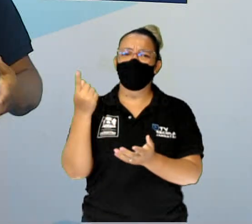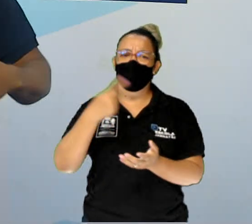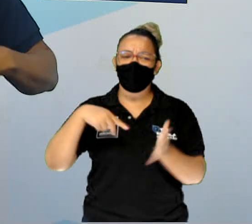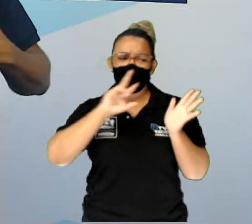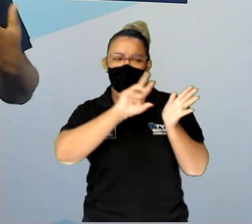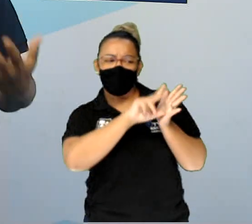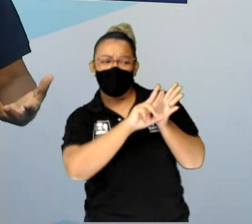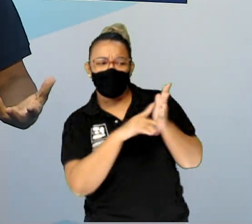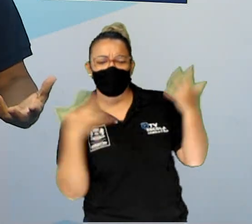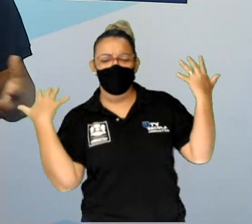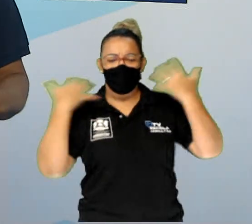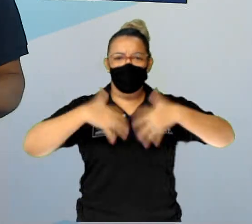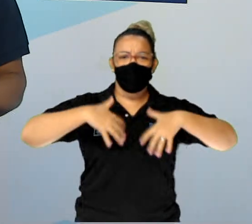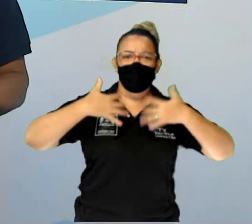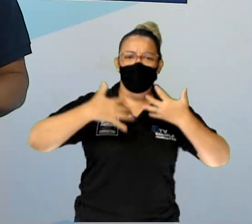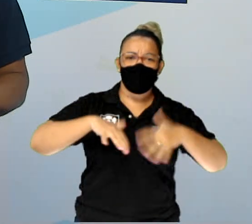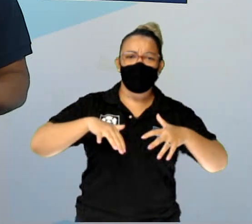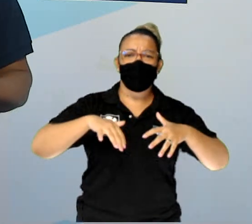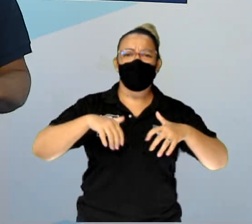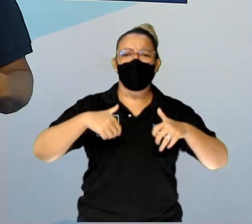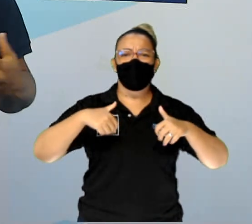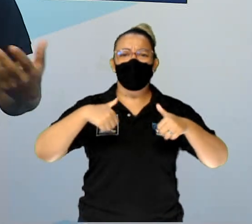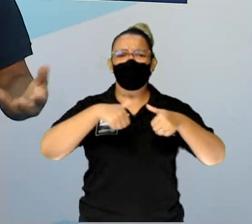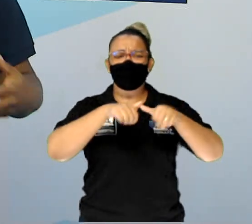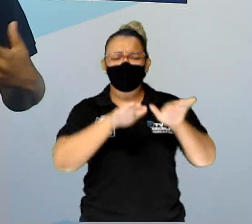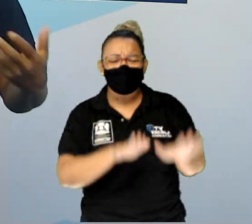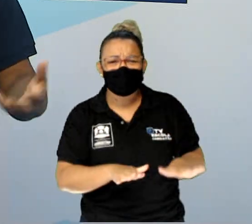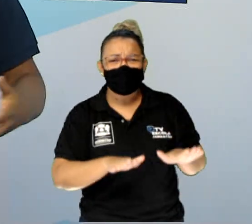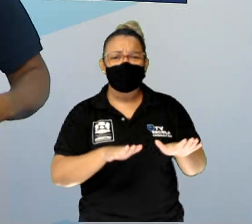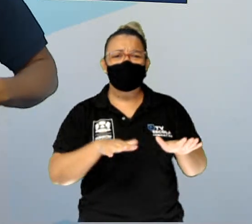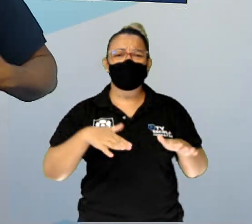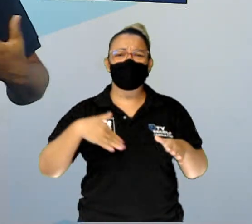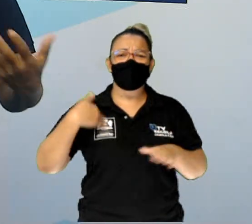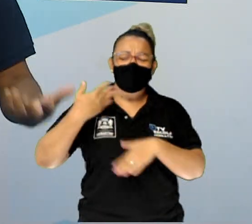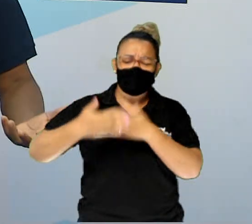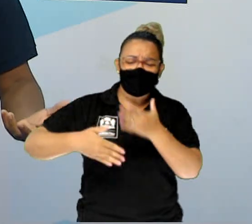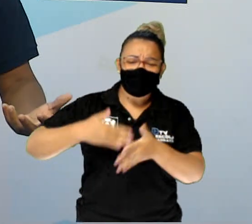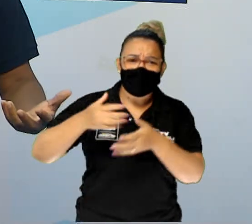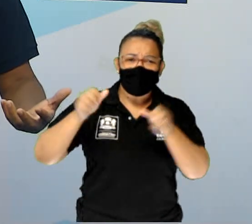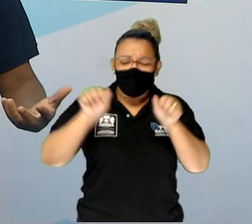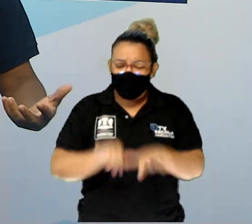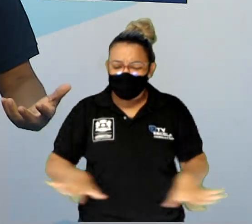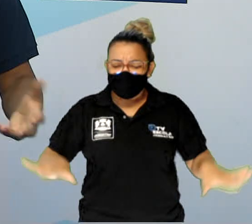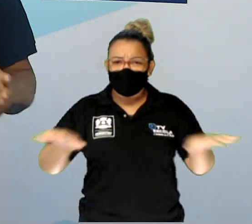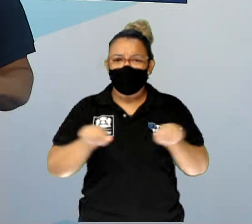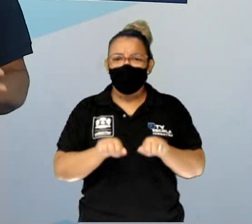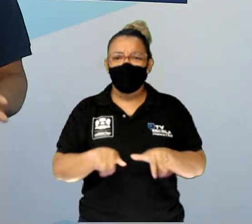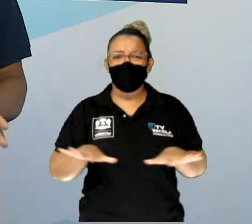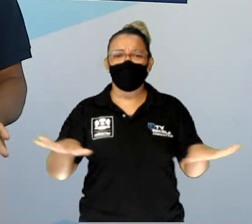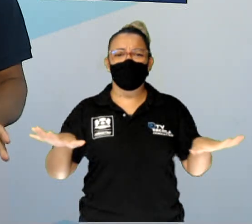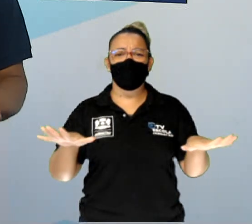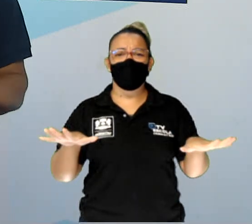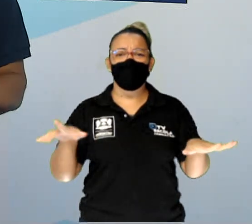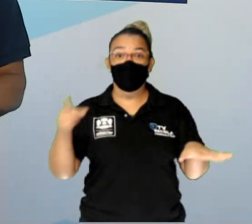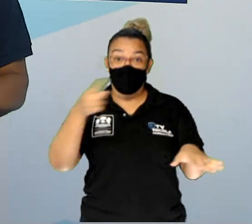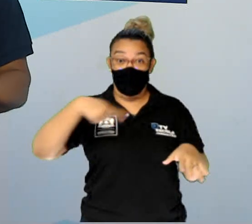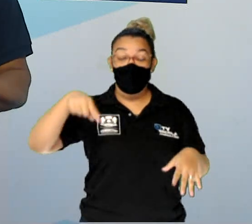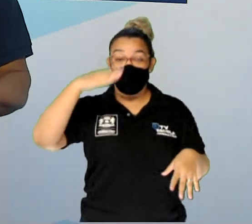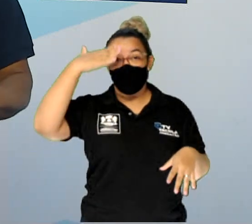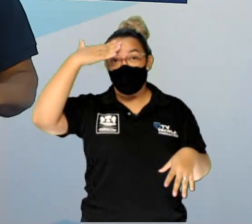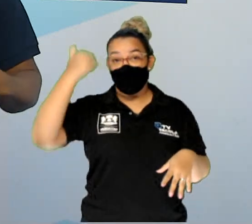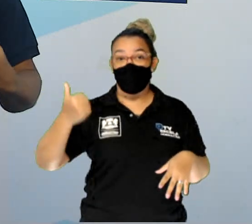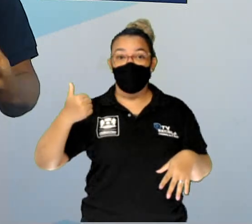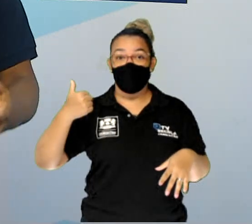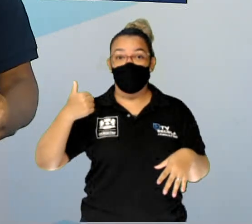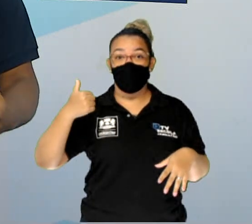recursos naturais ficassem cada vez mais escassos? Como nós sabemos, os recursos